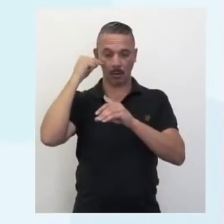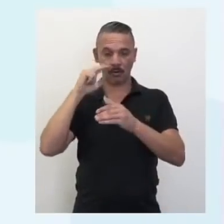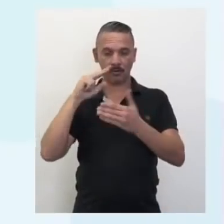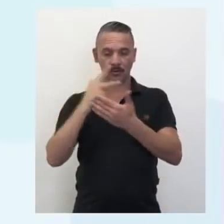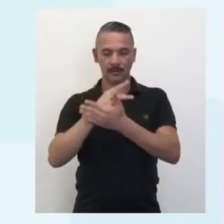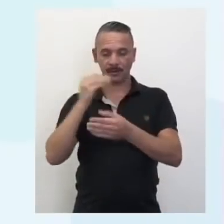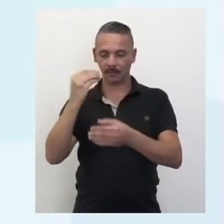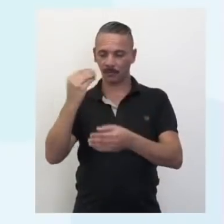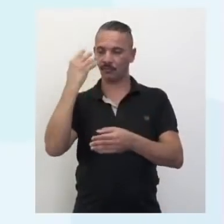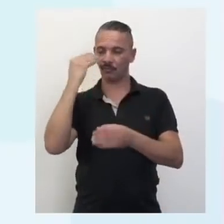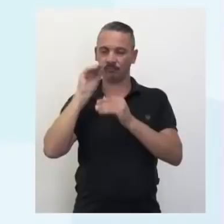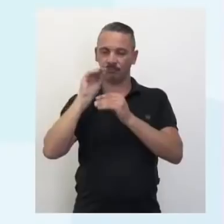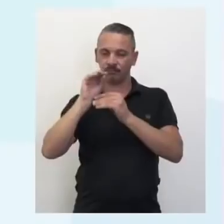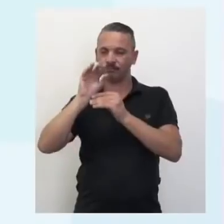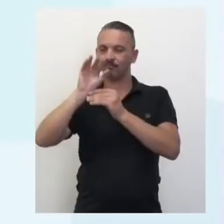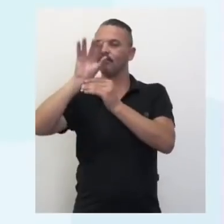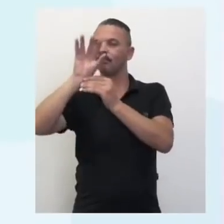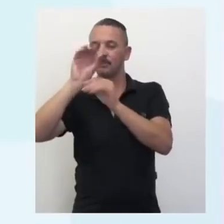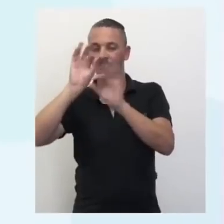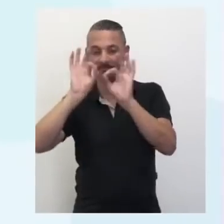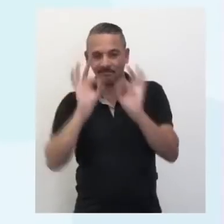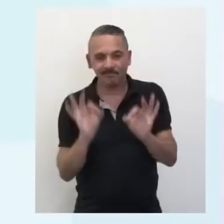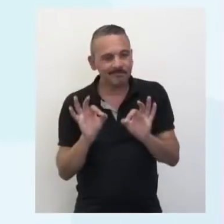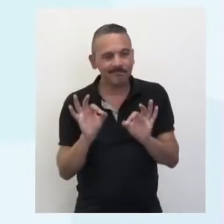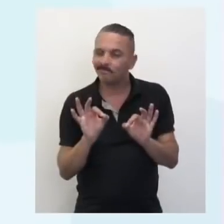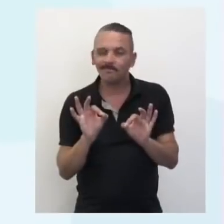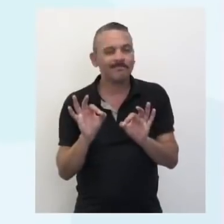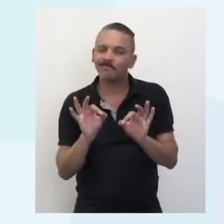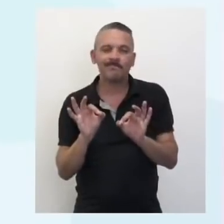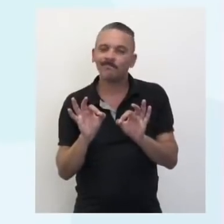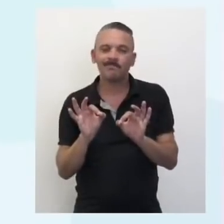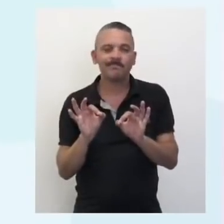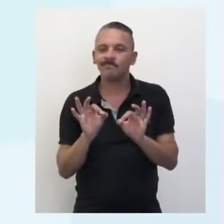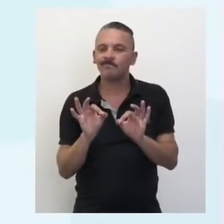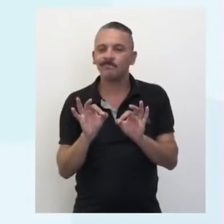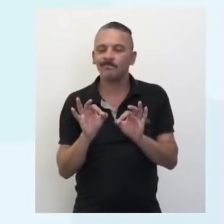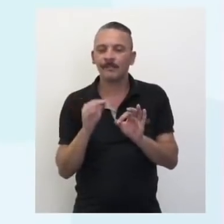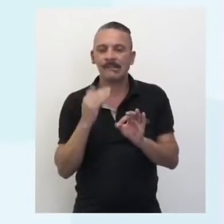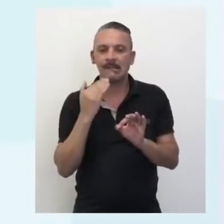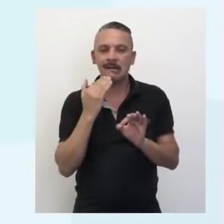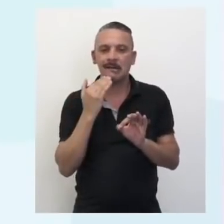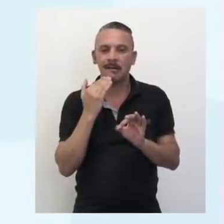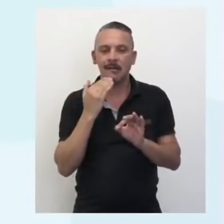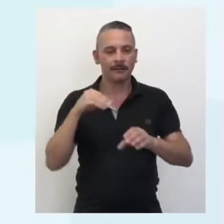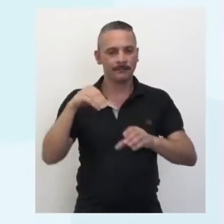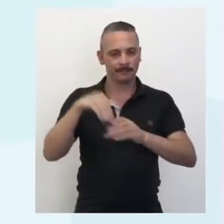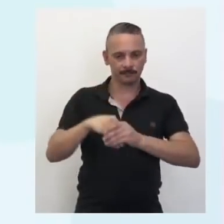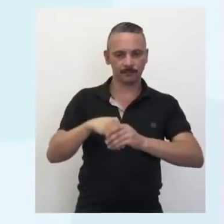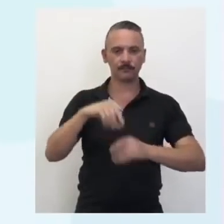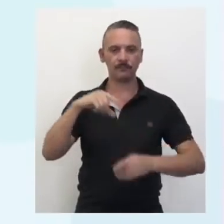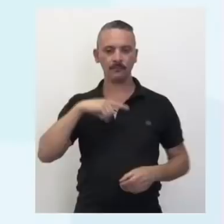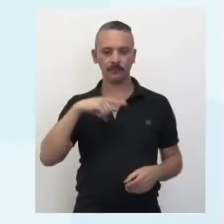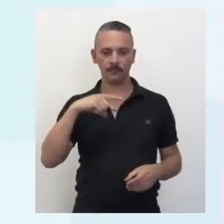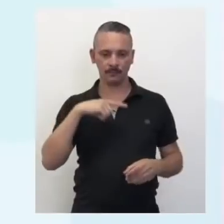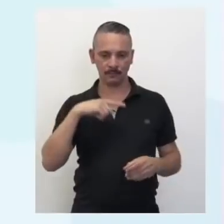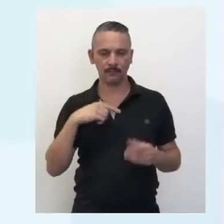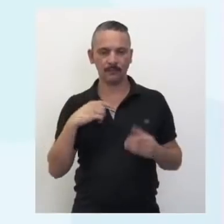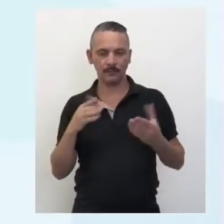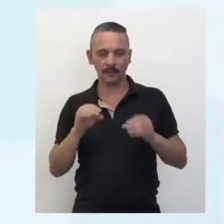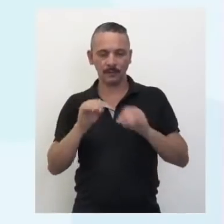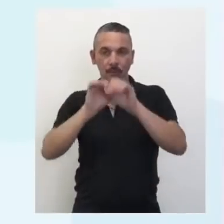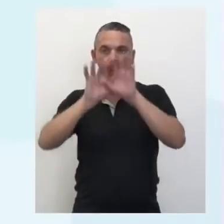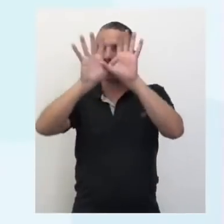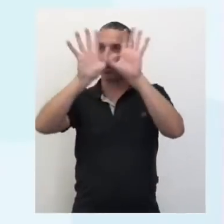imagem, ela não se forma como deveria na retina. Essa imagem que deveria ser